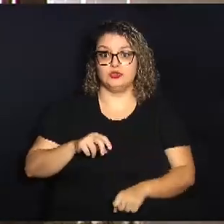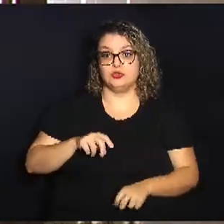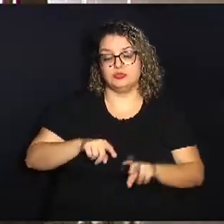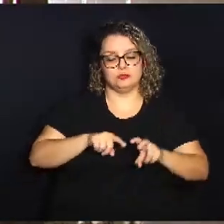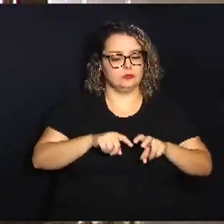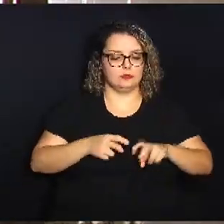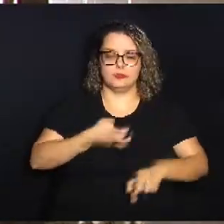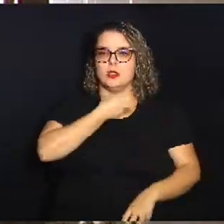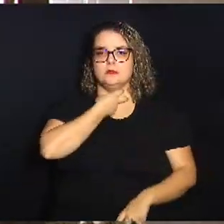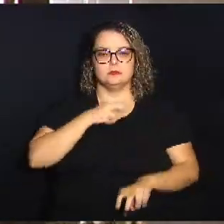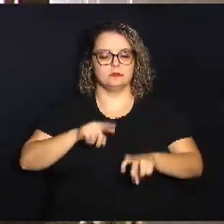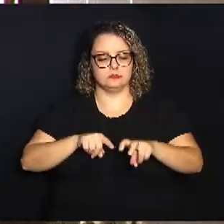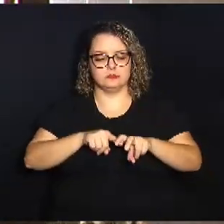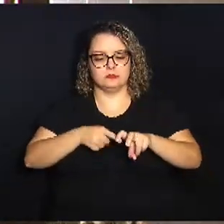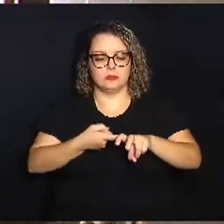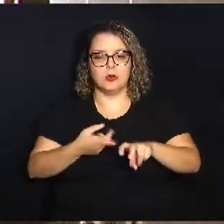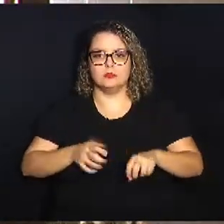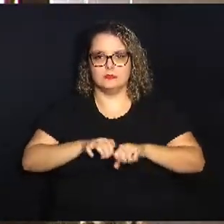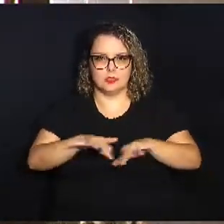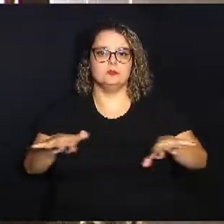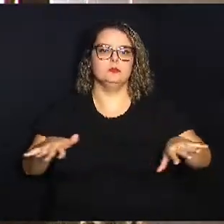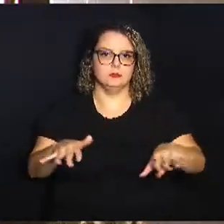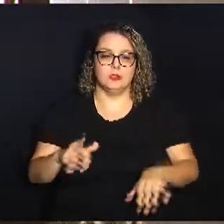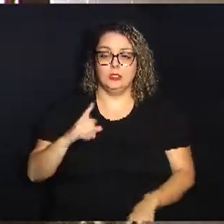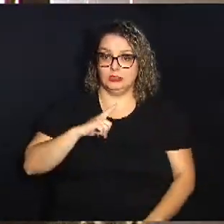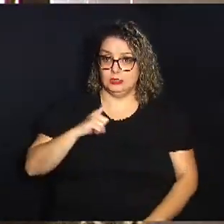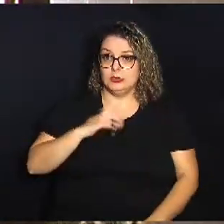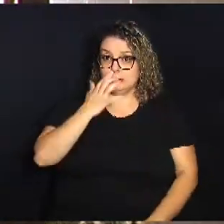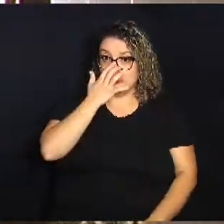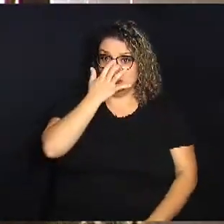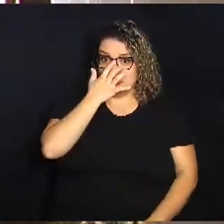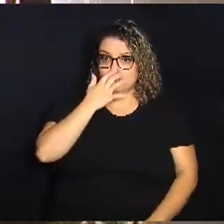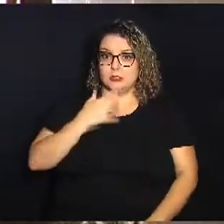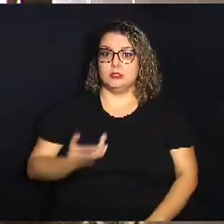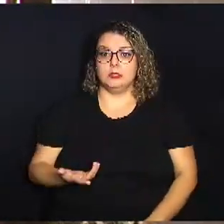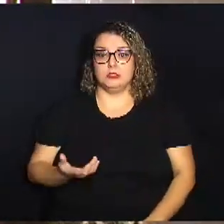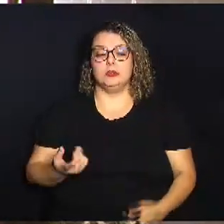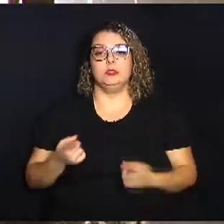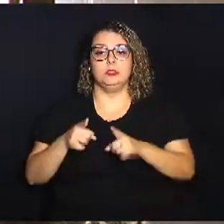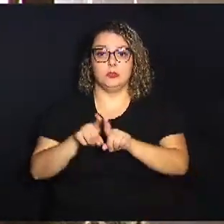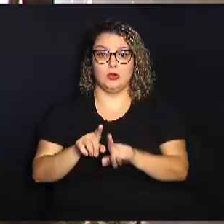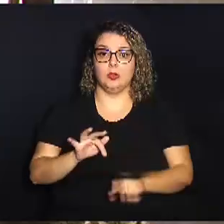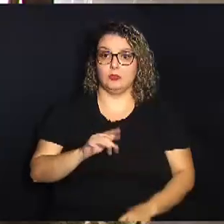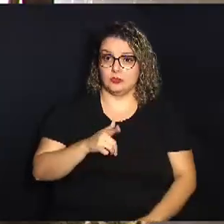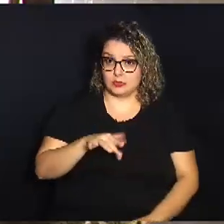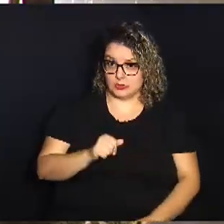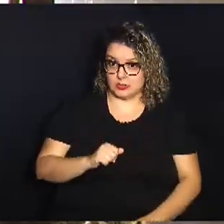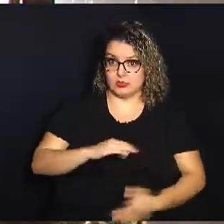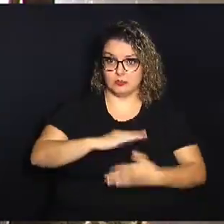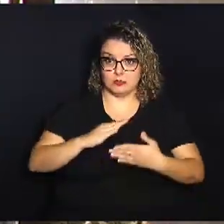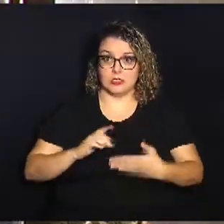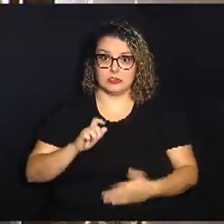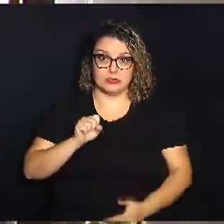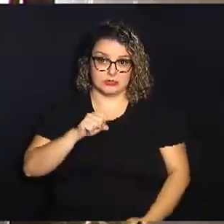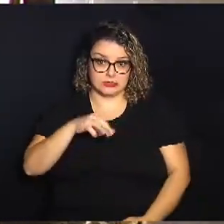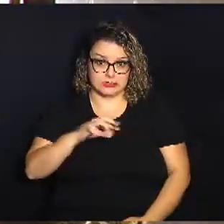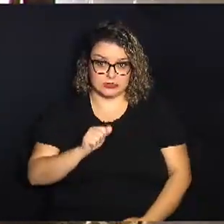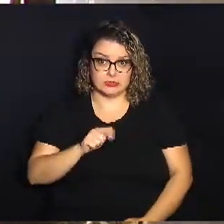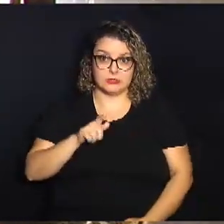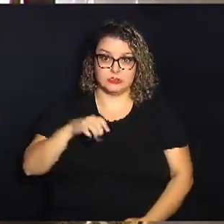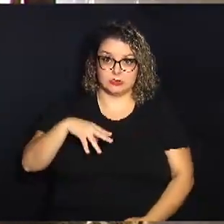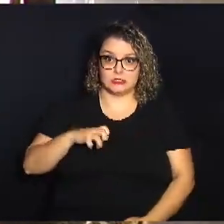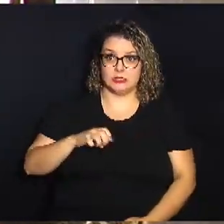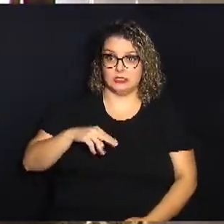morcegos, a gente tem agora esses postos lá, tendo essa parceria junto com a Fundação da Mata de Santa Genebra e do Bosque dos